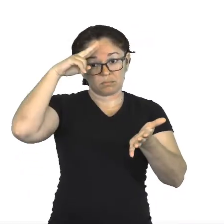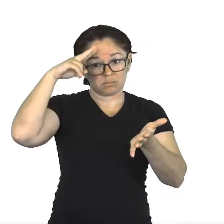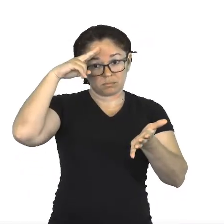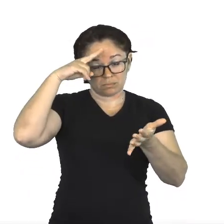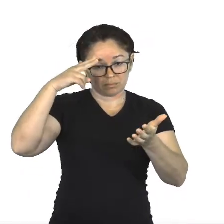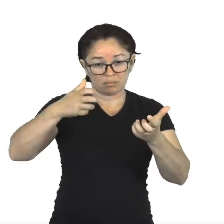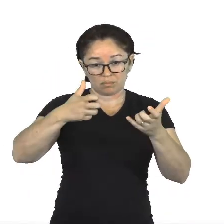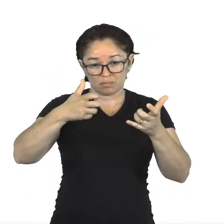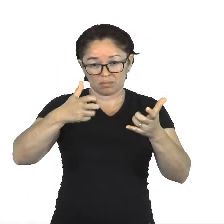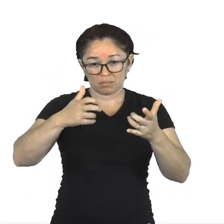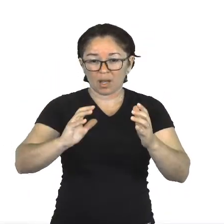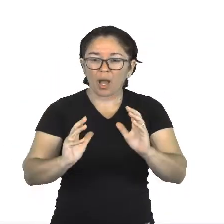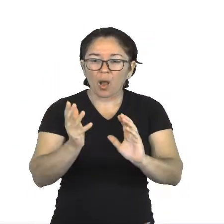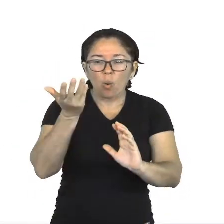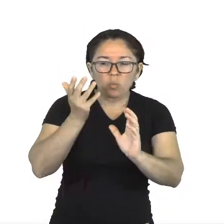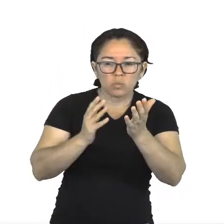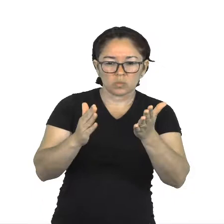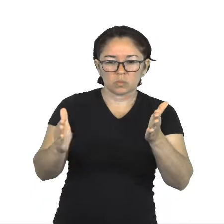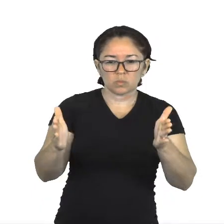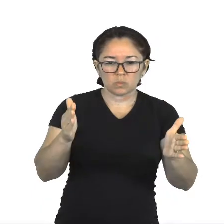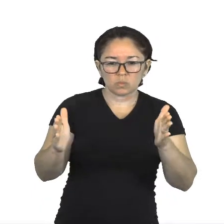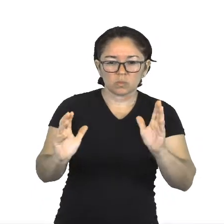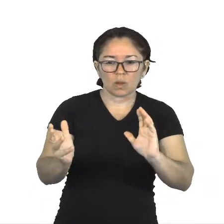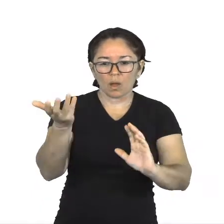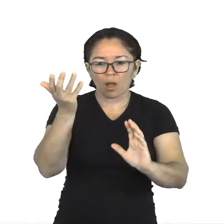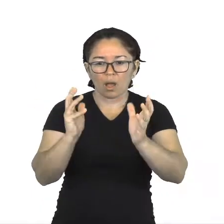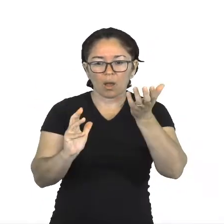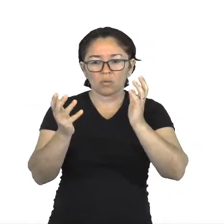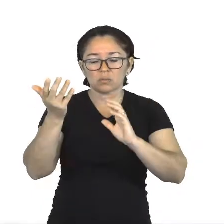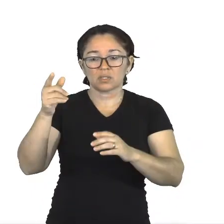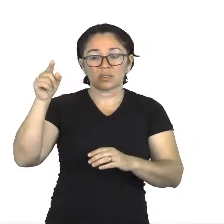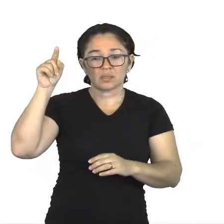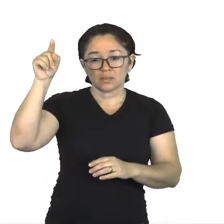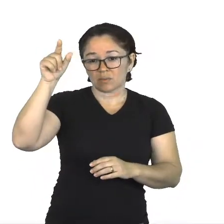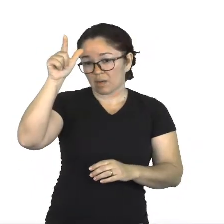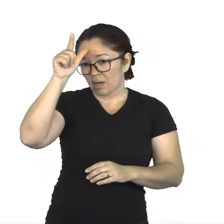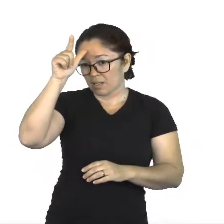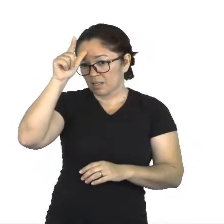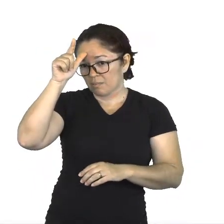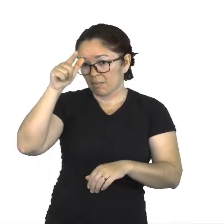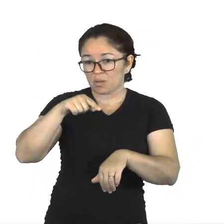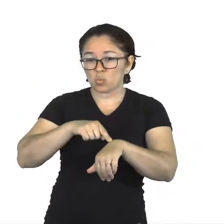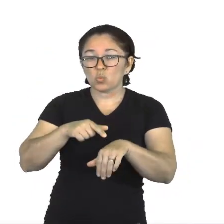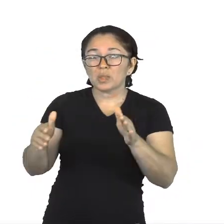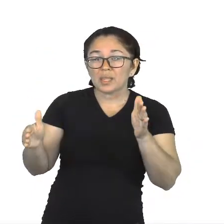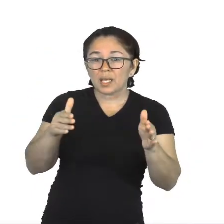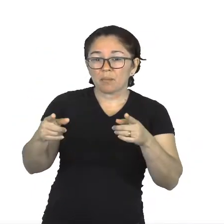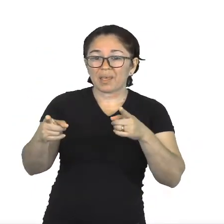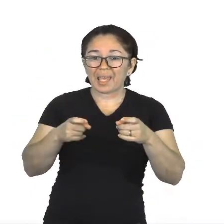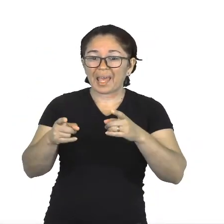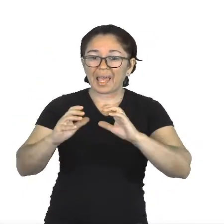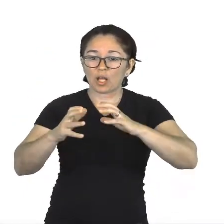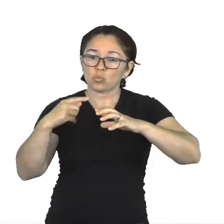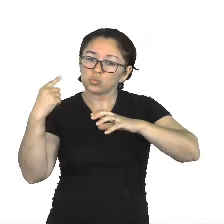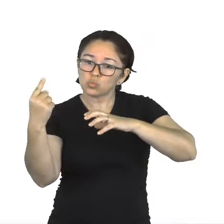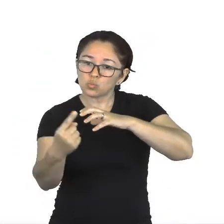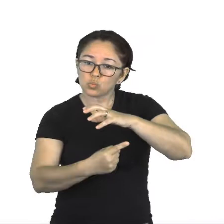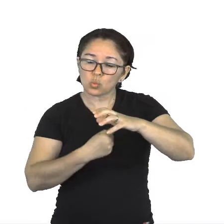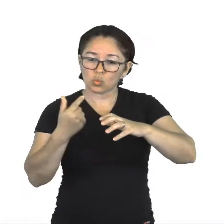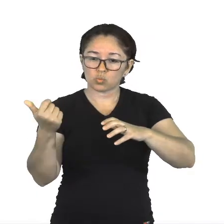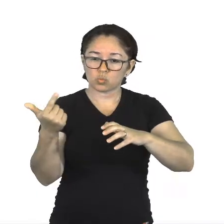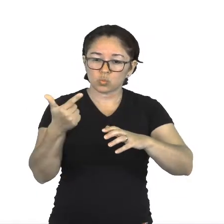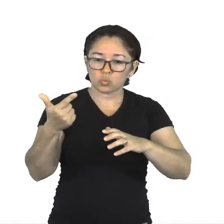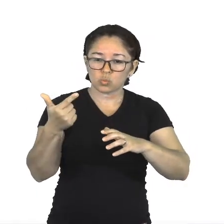passa na Alemanha nazista durante a Segunda Guerra Mundial, mais especificamente no ano de